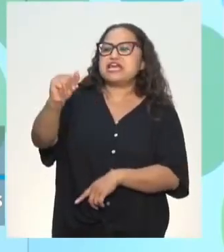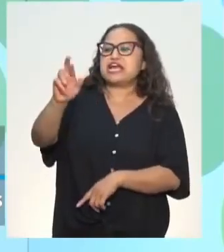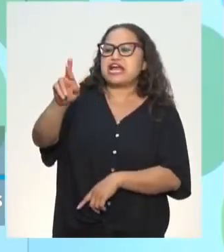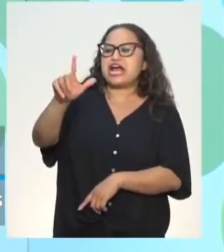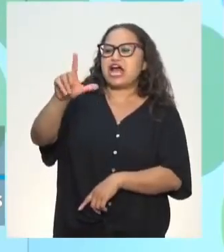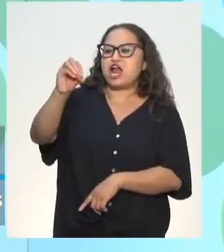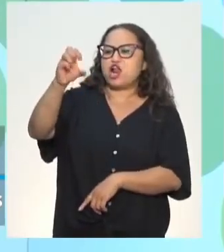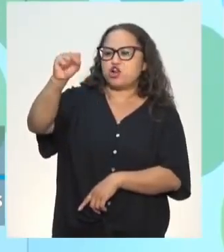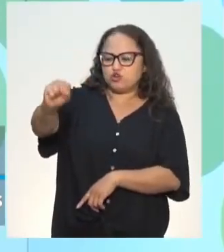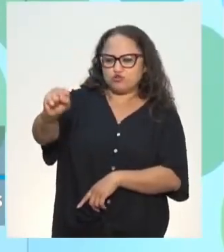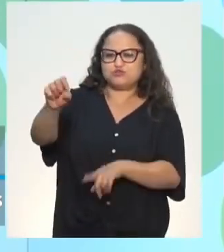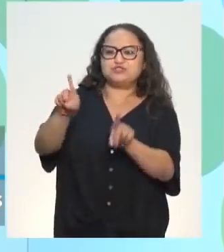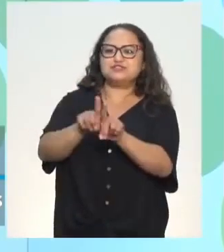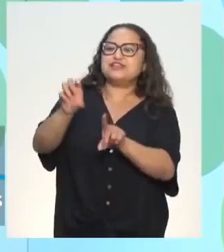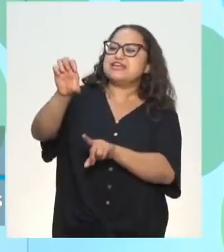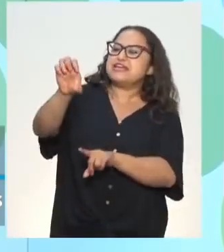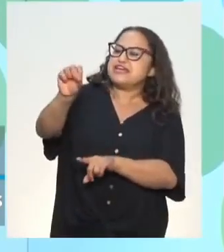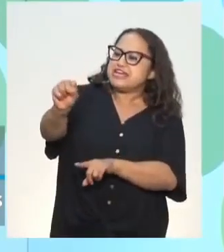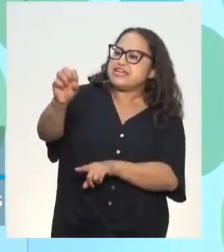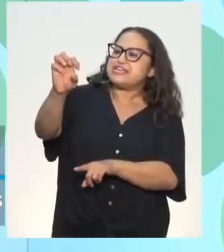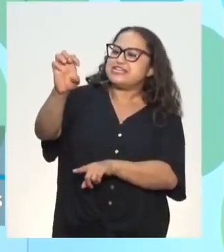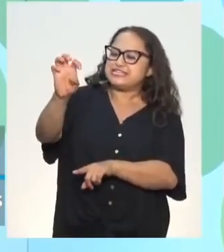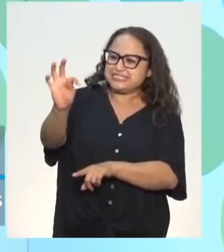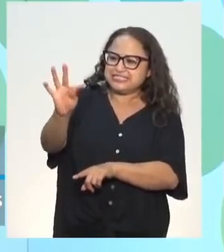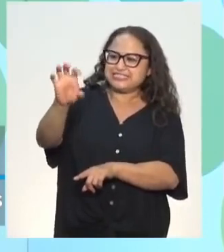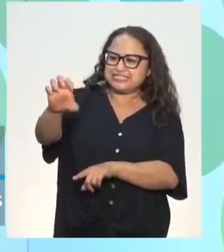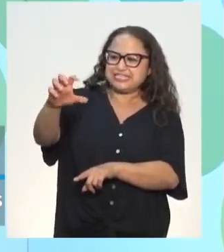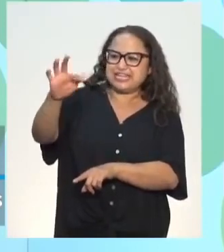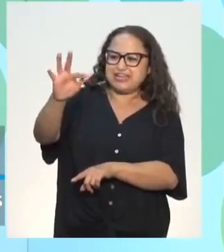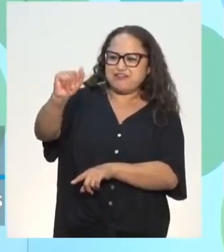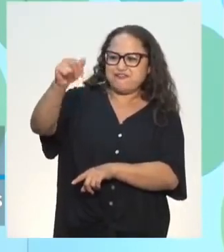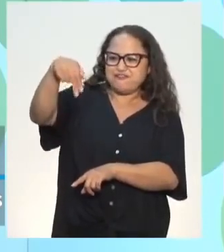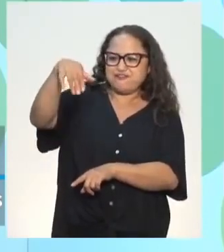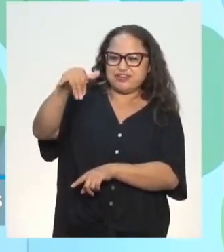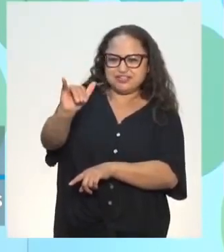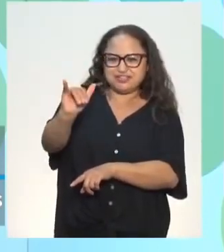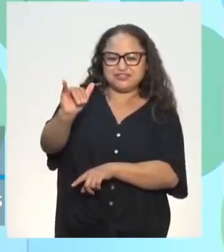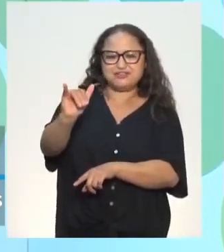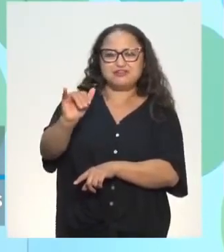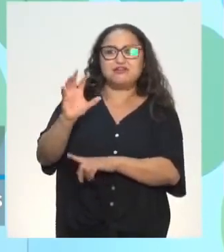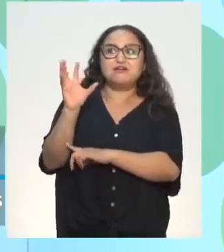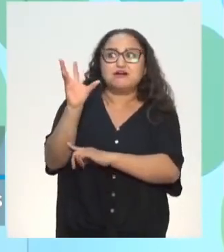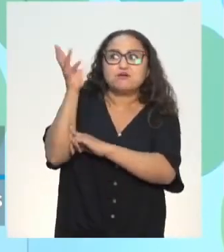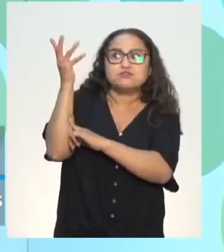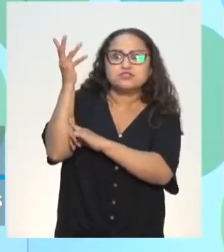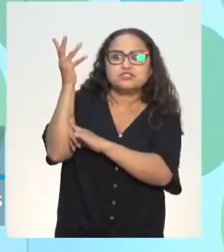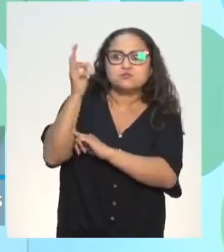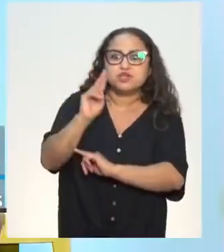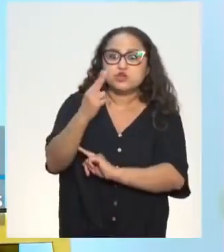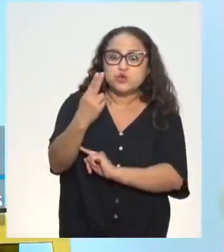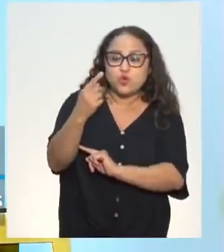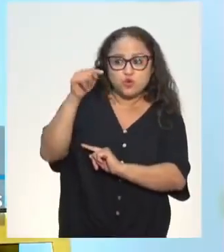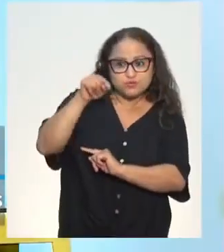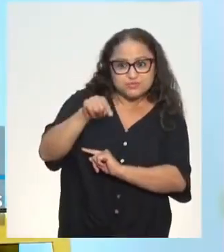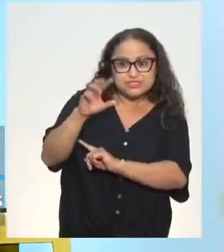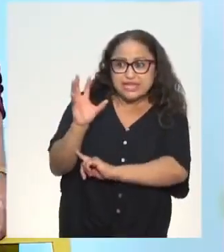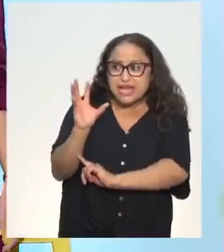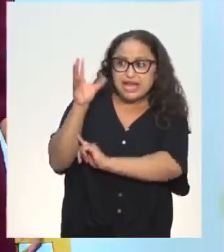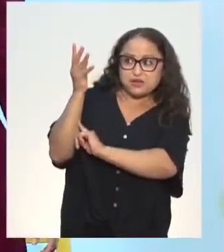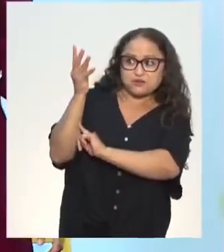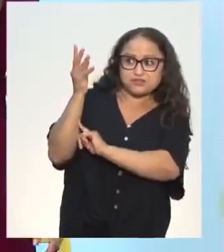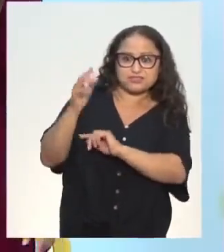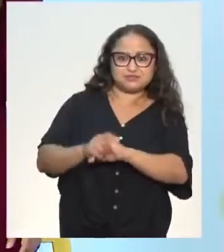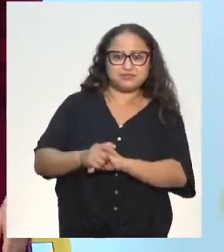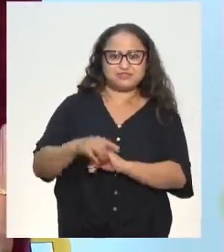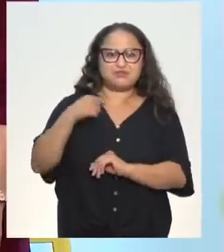a Stephanie, bastante gente falando esse fenômeno ou apenas fenômeno? A resposta está em torno disso. É, vamos tentar mostrar aqui,